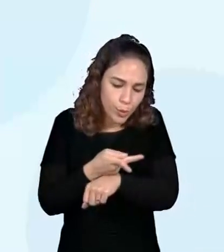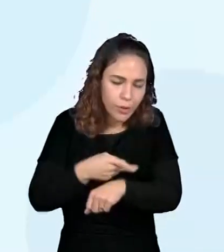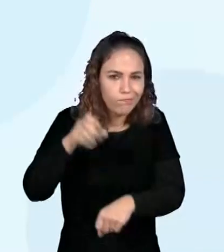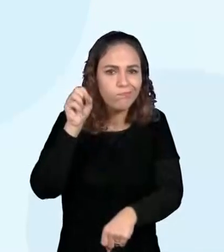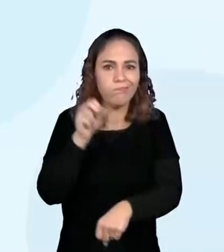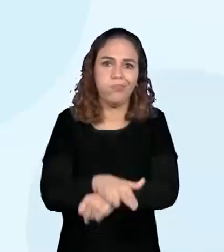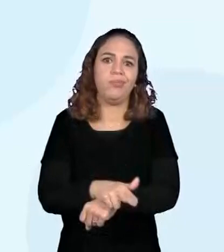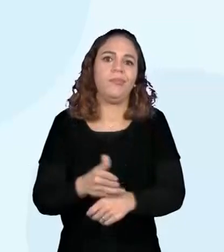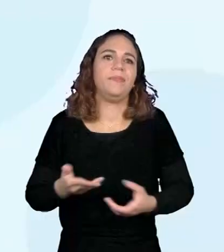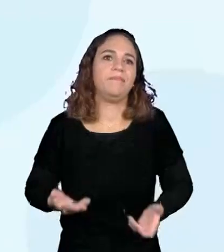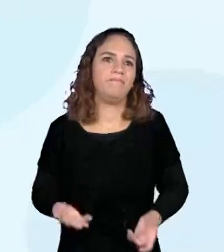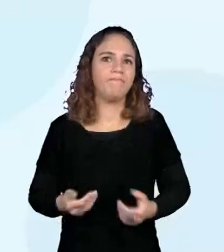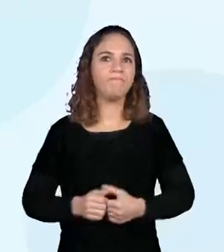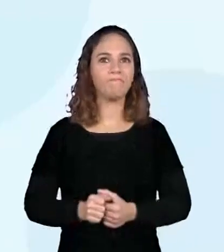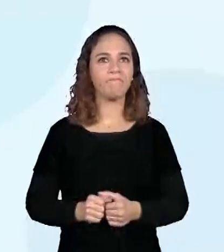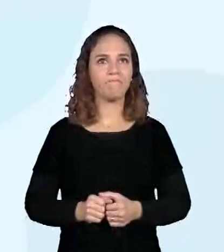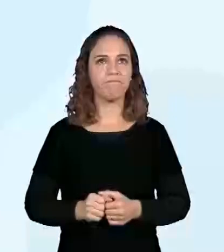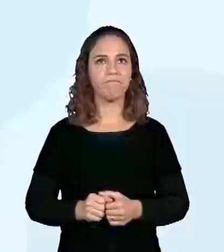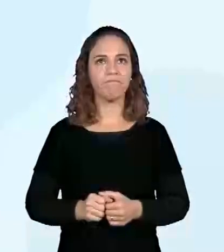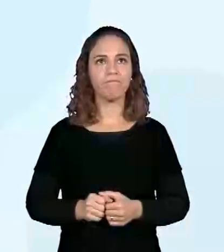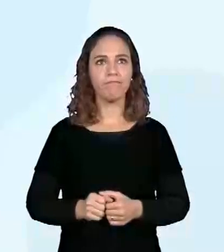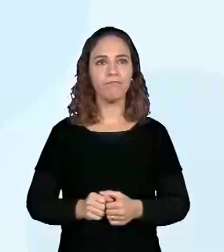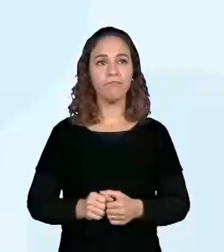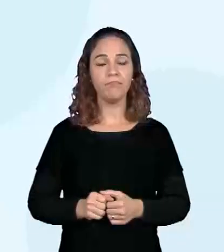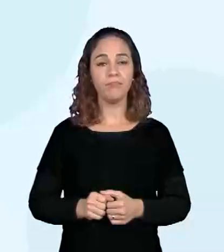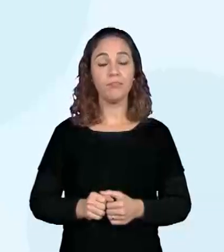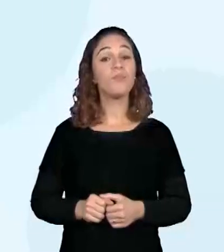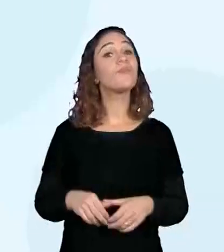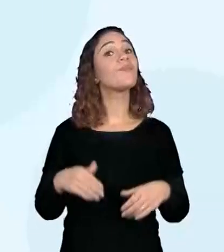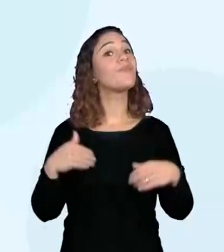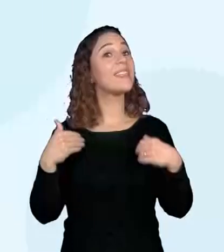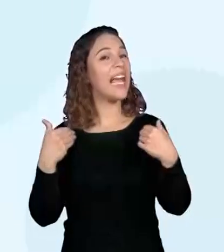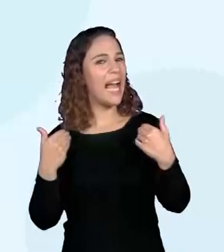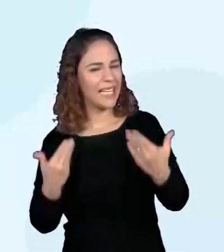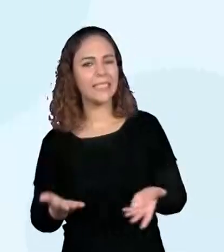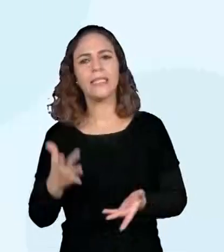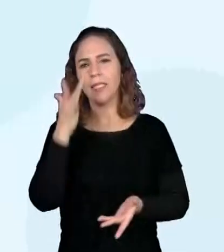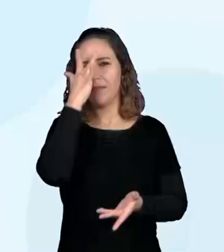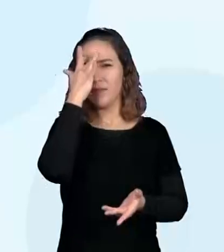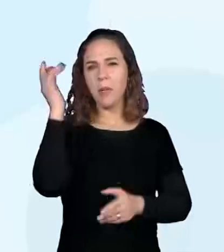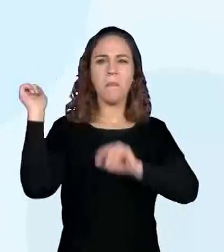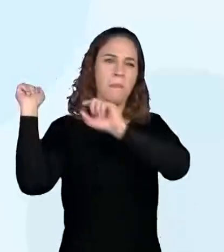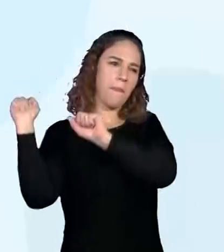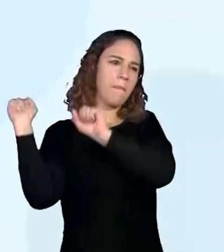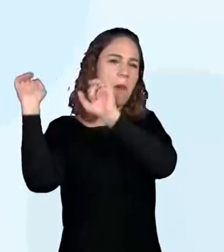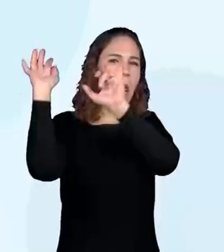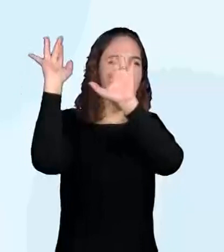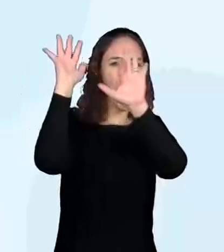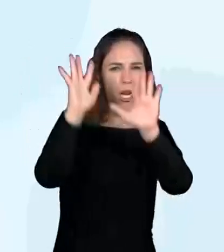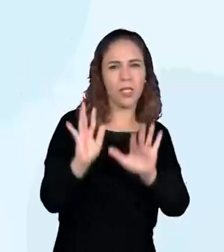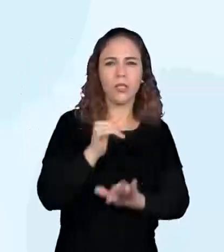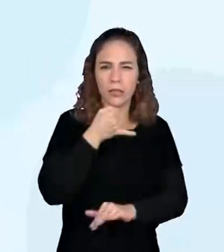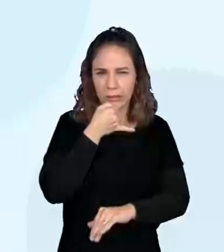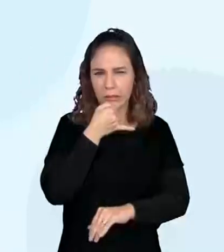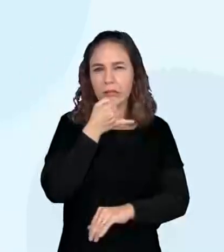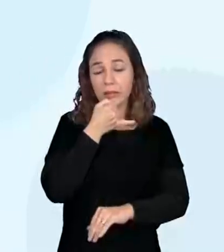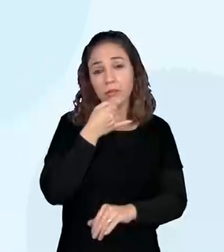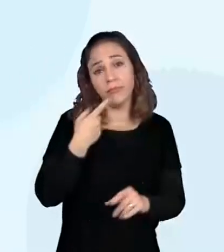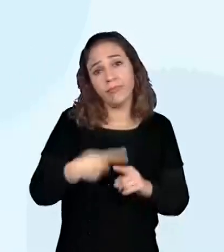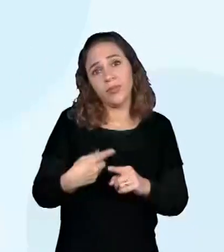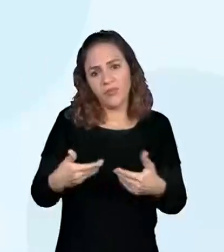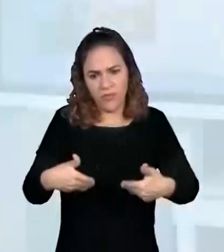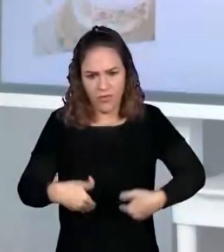Muito bem, vamos aqui caminhar. E essa migração triste, porque onde existe